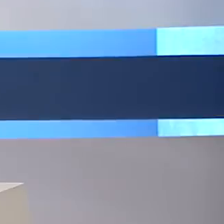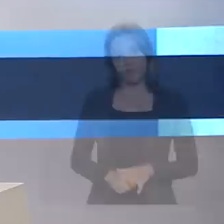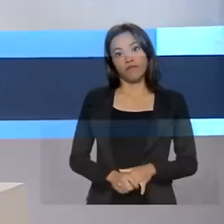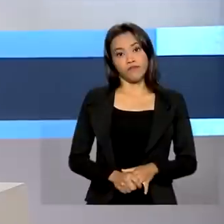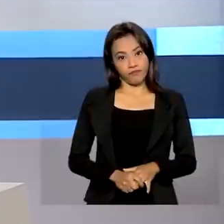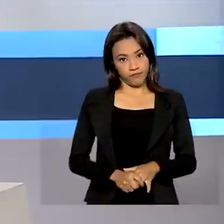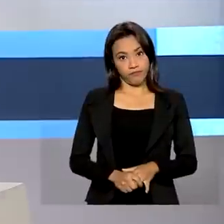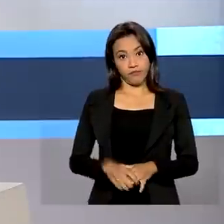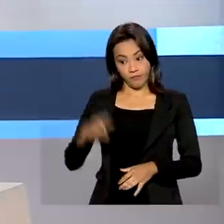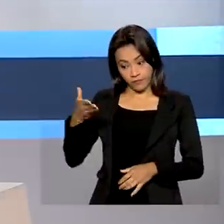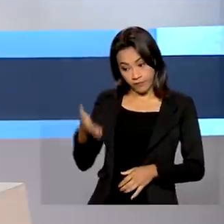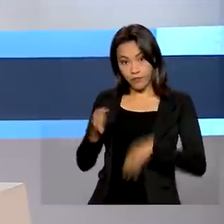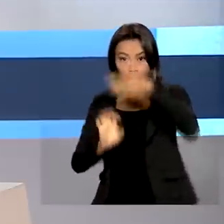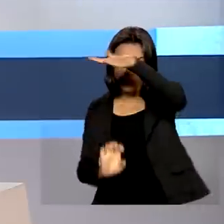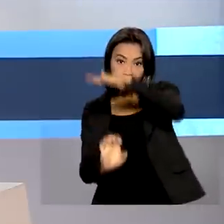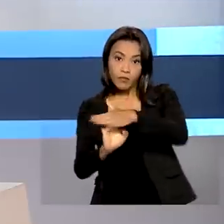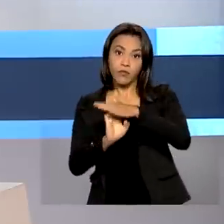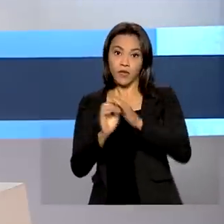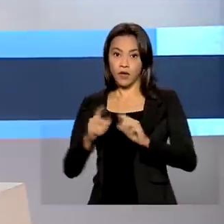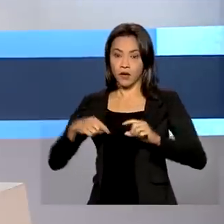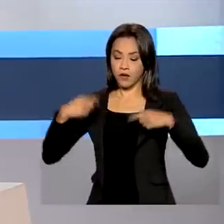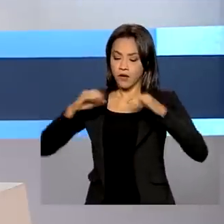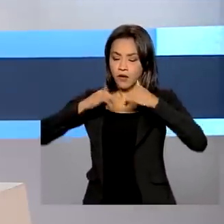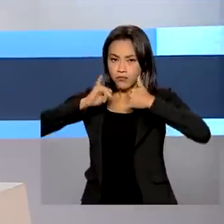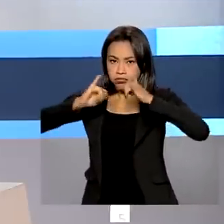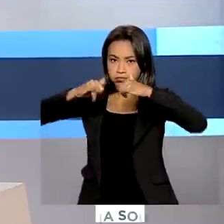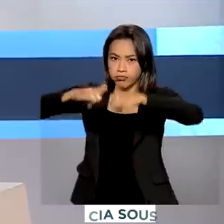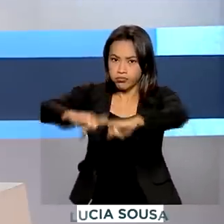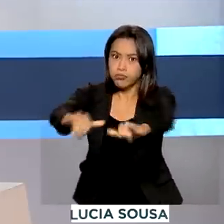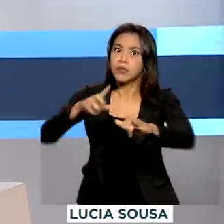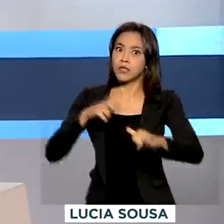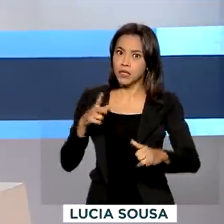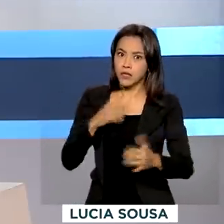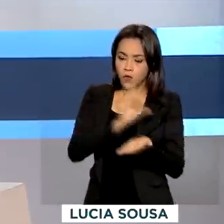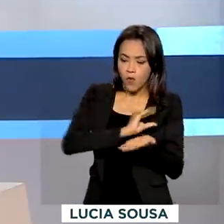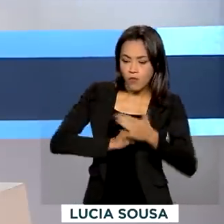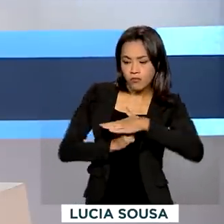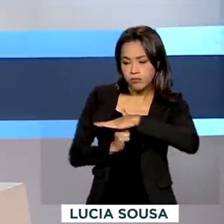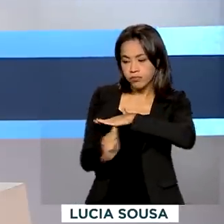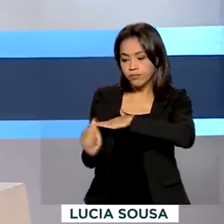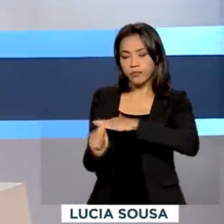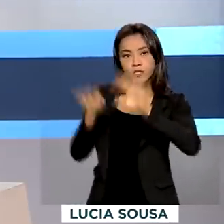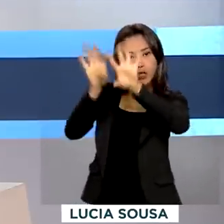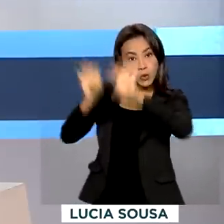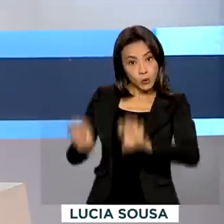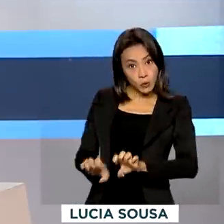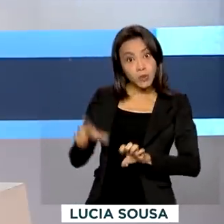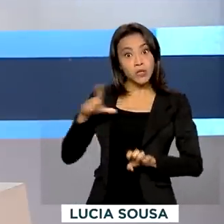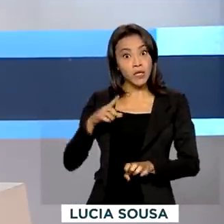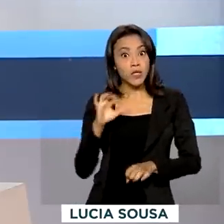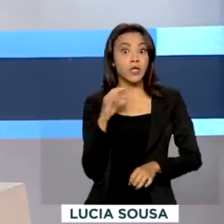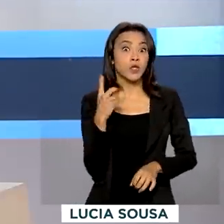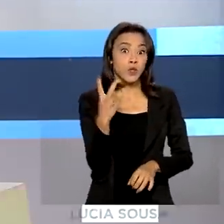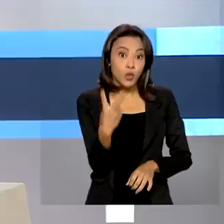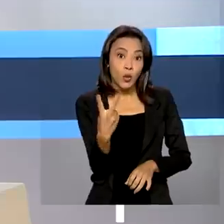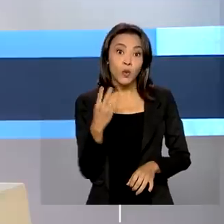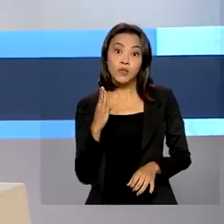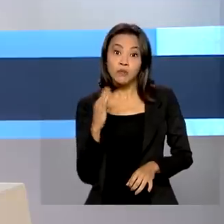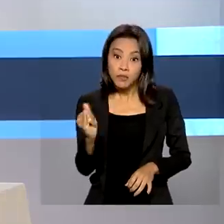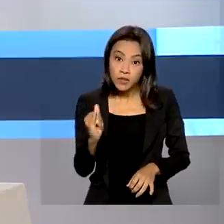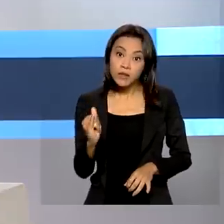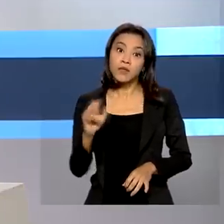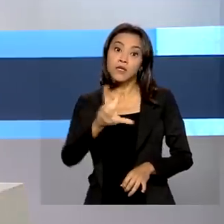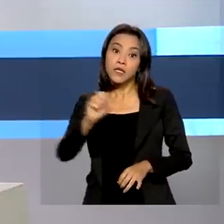E a Itaipu Binacional investiu em infraestrutura nos últimos dois anos, com aportes de mais de R$ 2,5 bilhões.